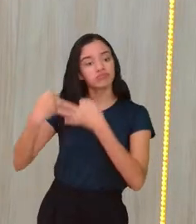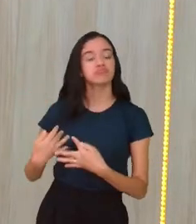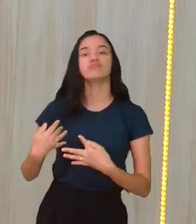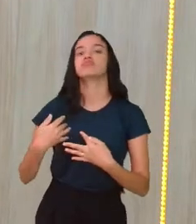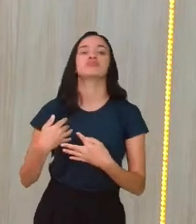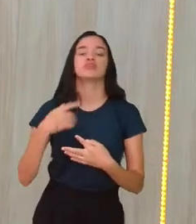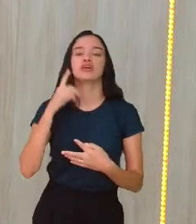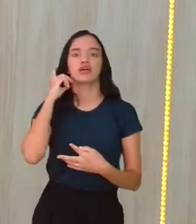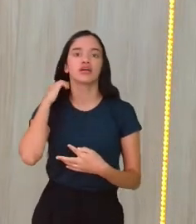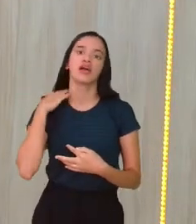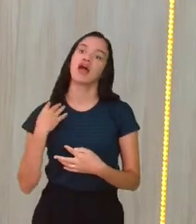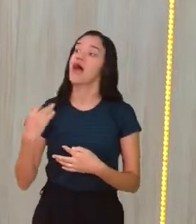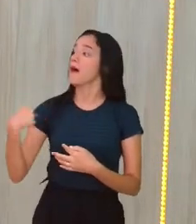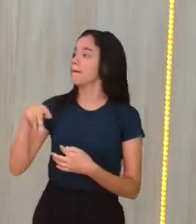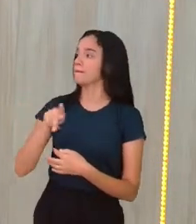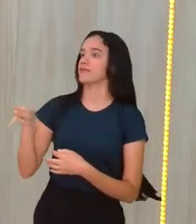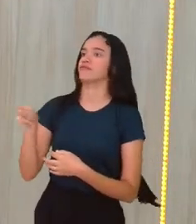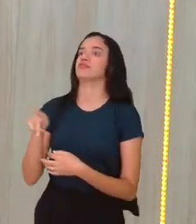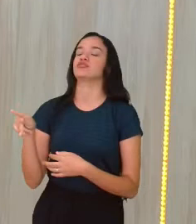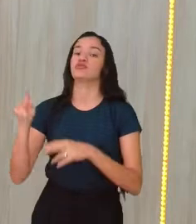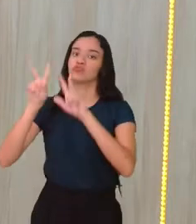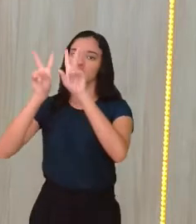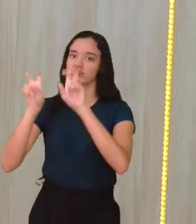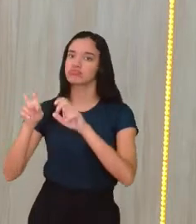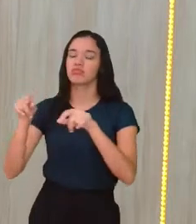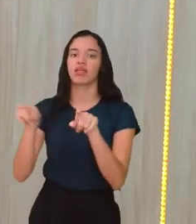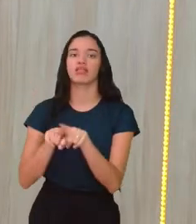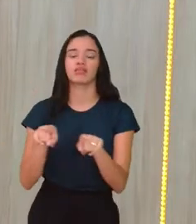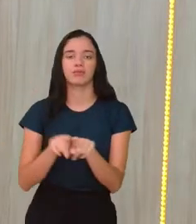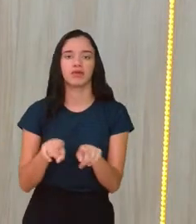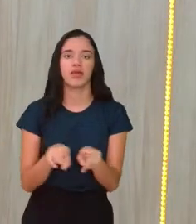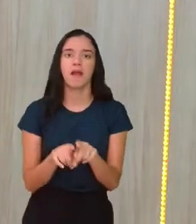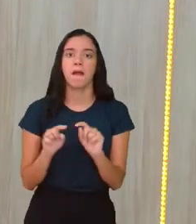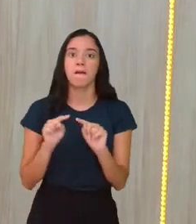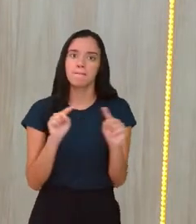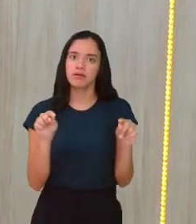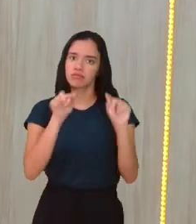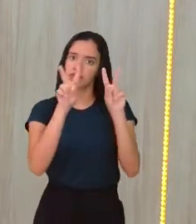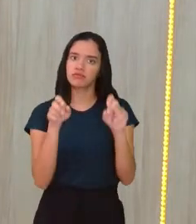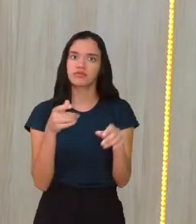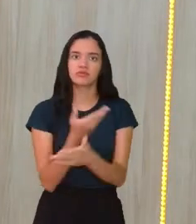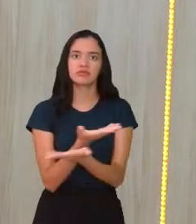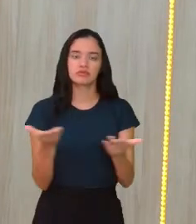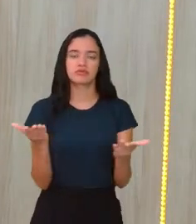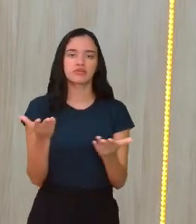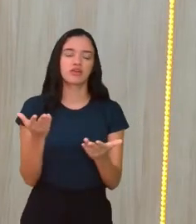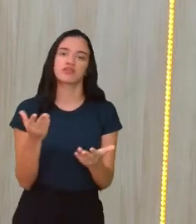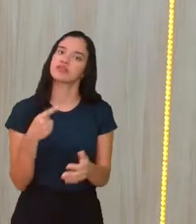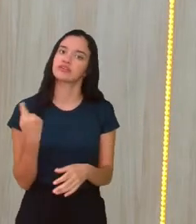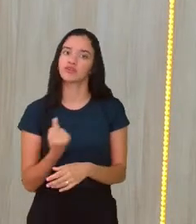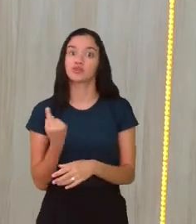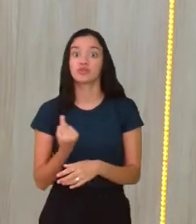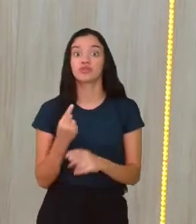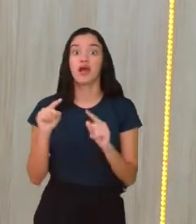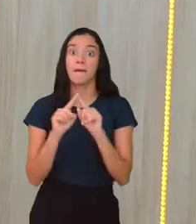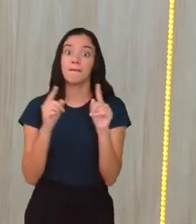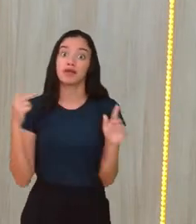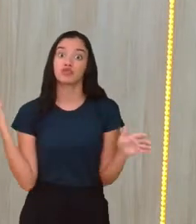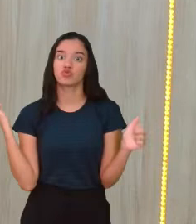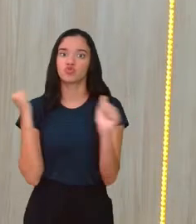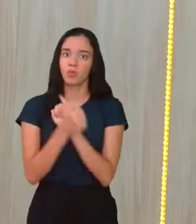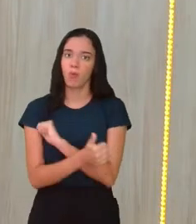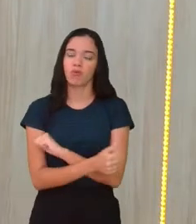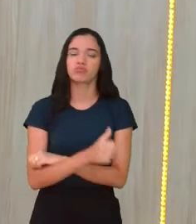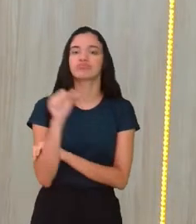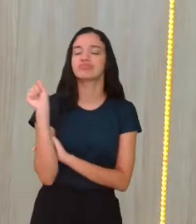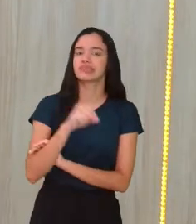posso me definir, a professora Thelma pode se definir, mas eu não posso definir vocês. Vocês se definem sozinhos. Mas o esporte a gente pode